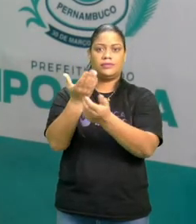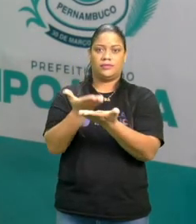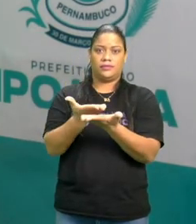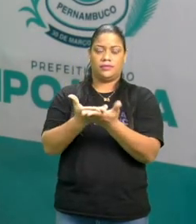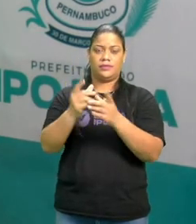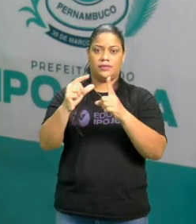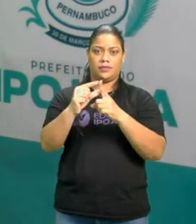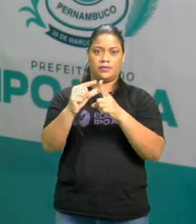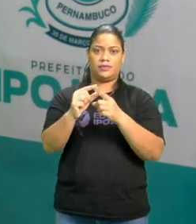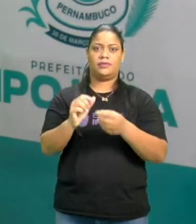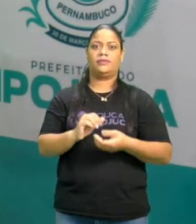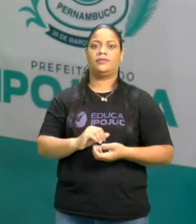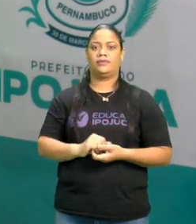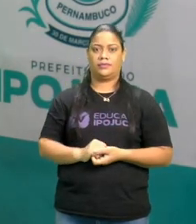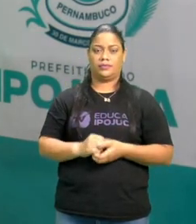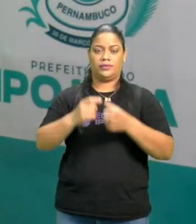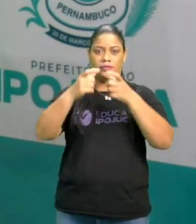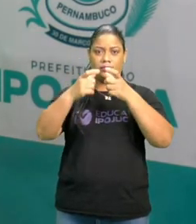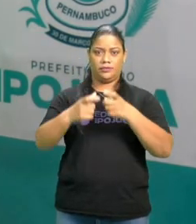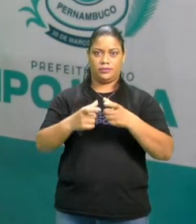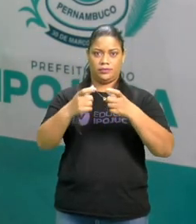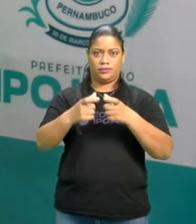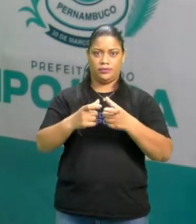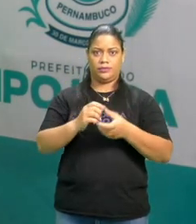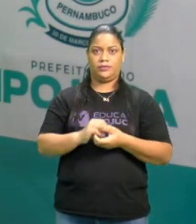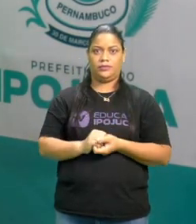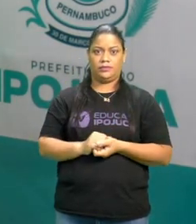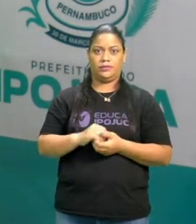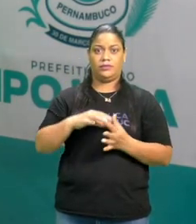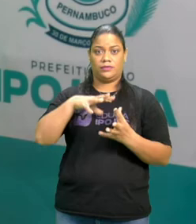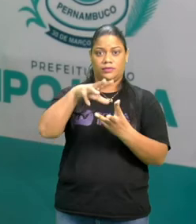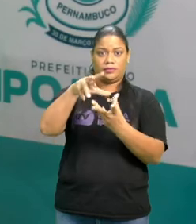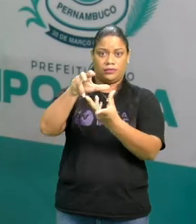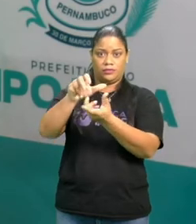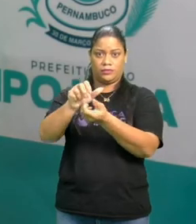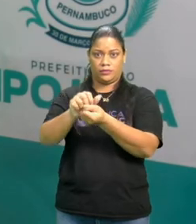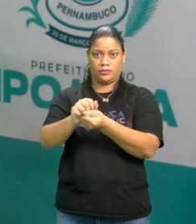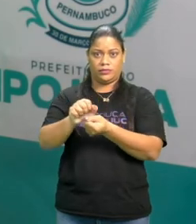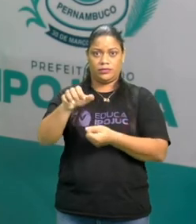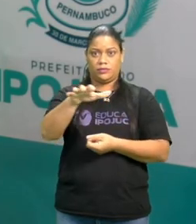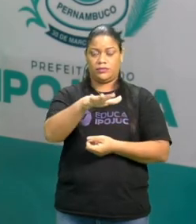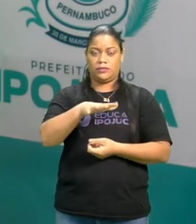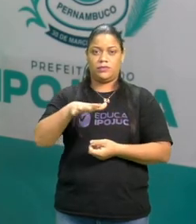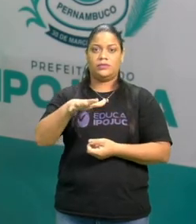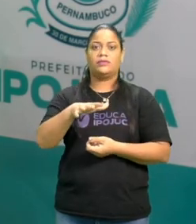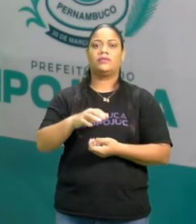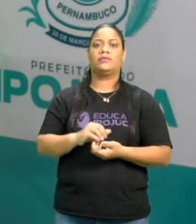as palavras-chave são localização, espacial, área, lugar,